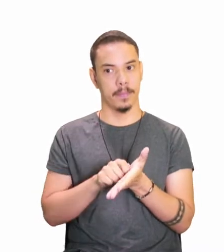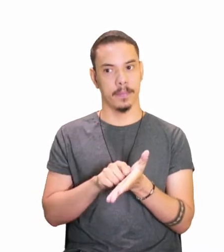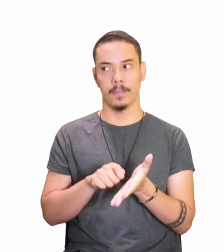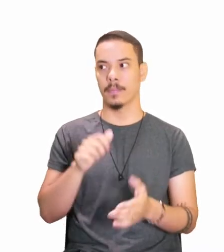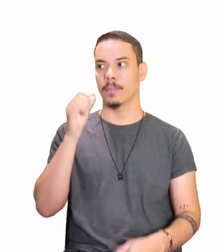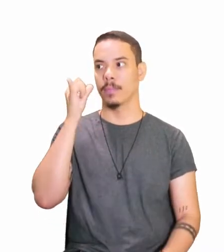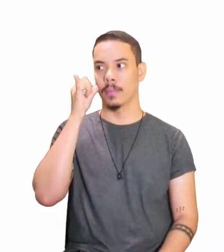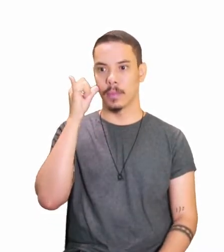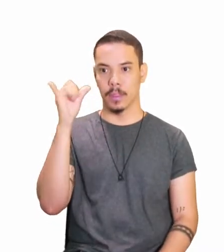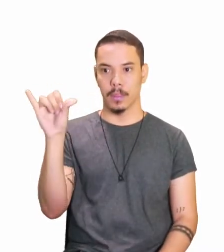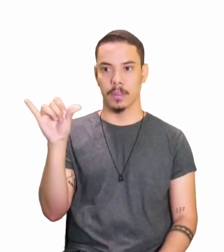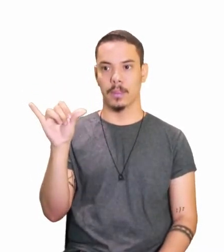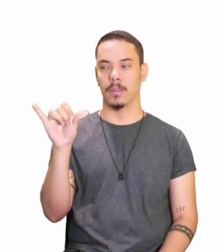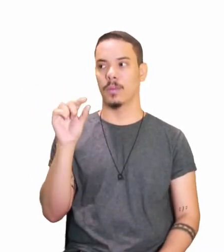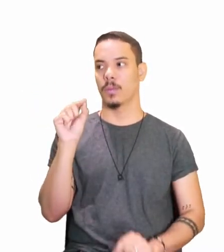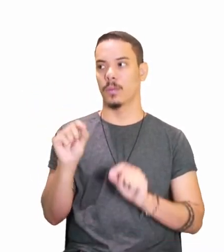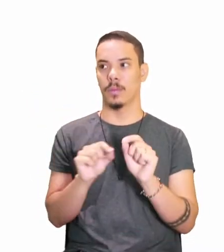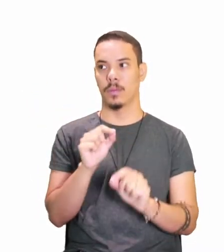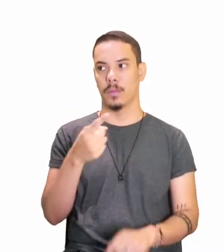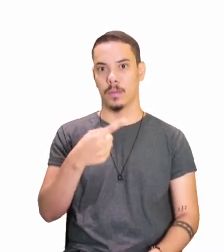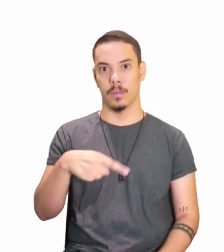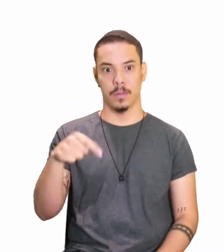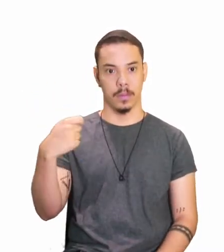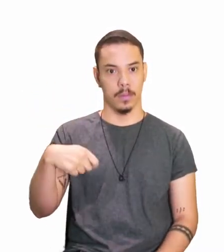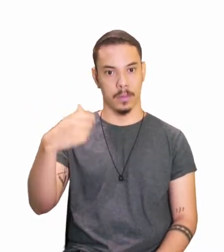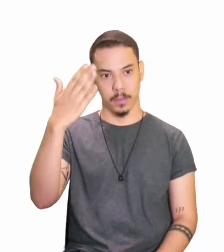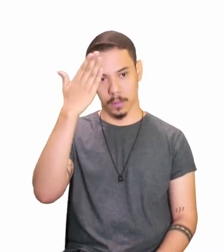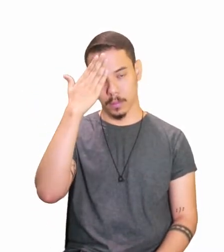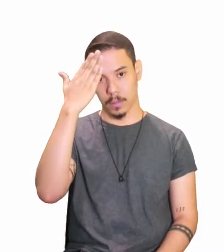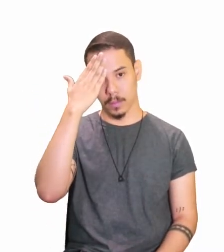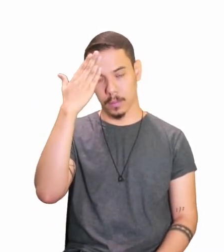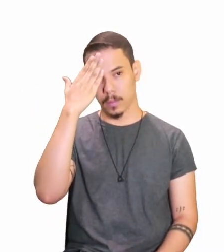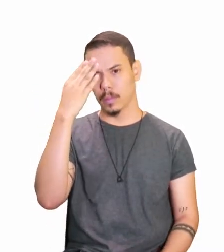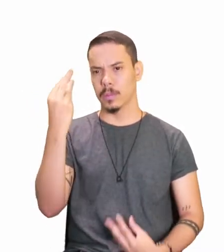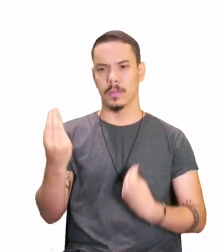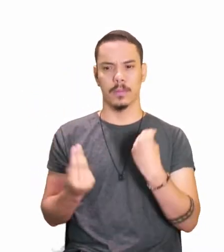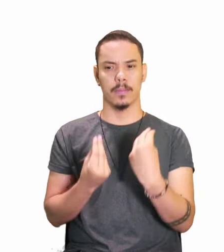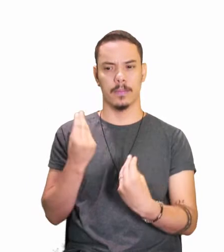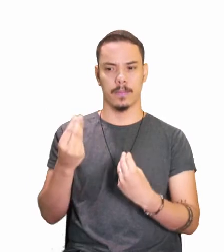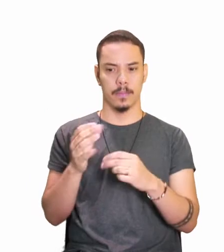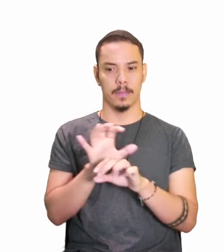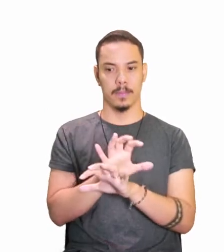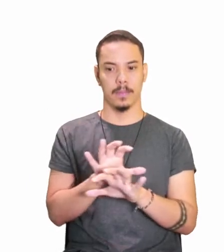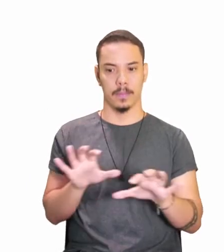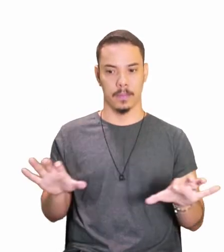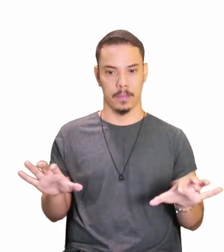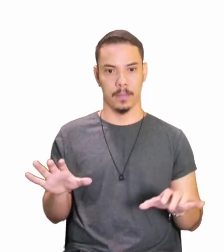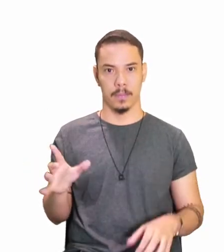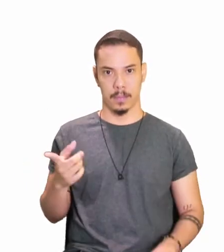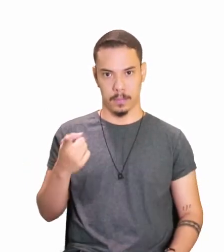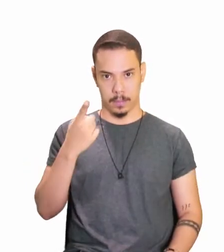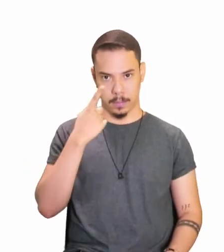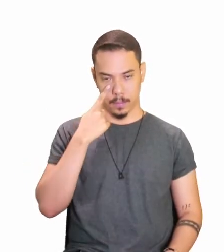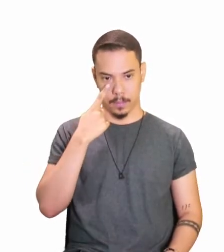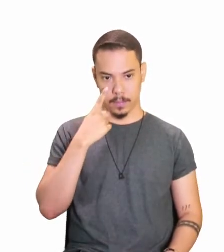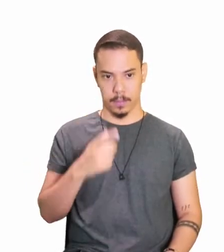vai sofrer alteração, como assim, Amadinha? Vamos olhar aqui, Amado,